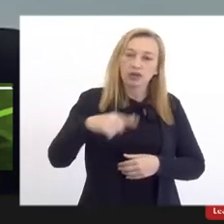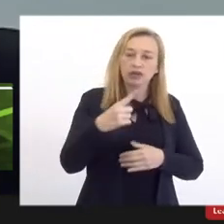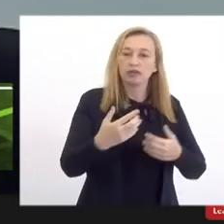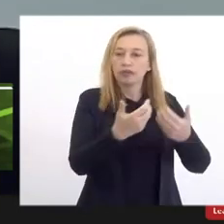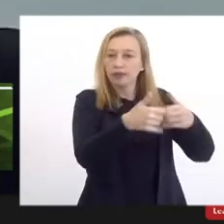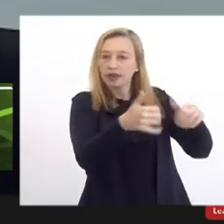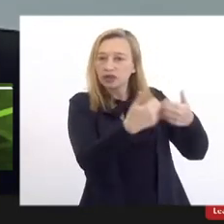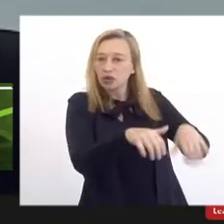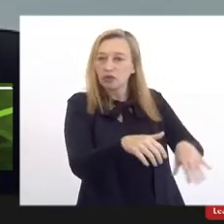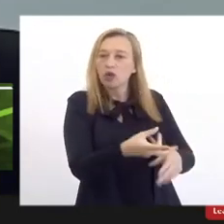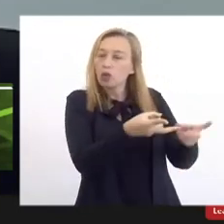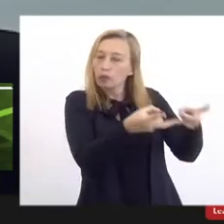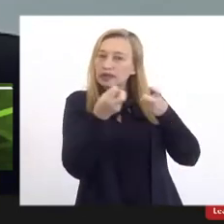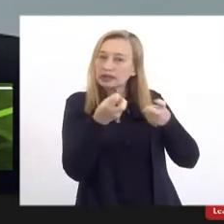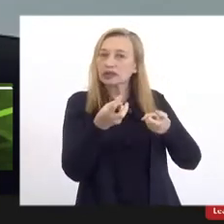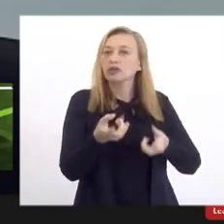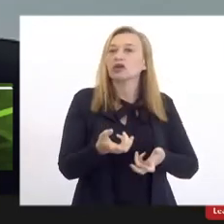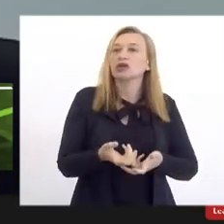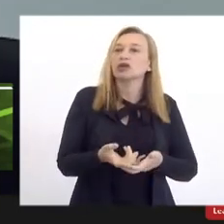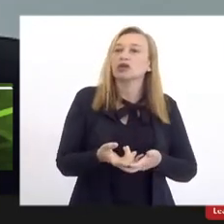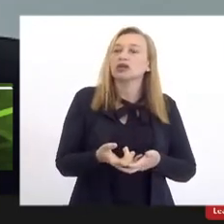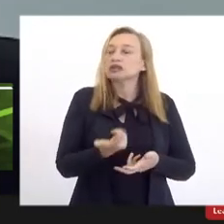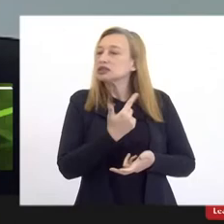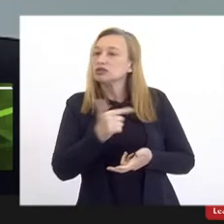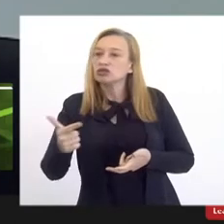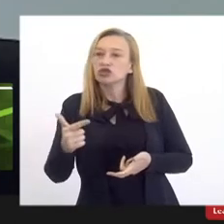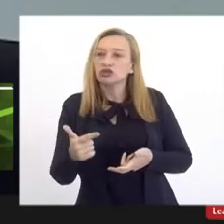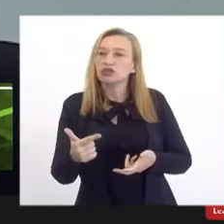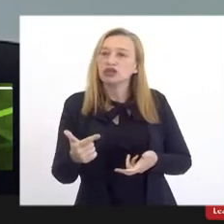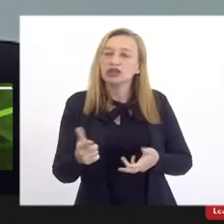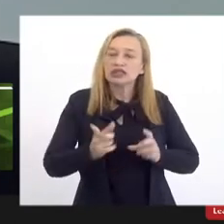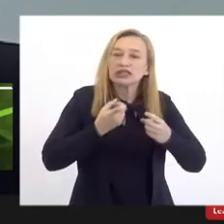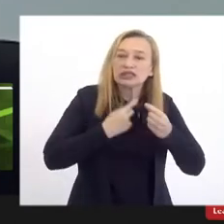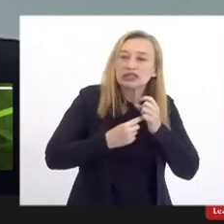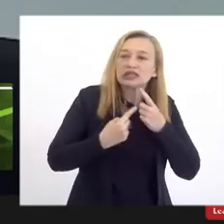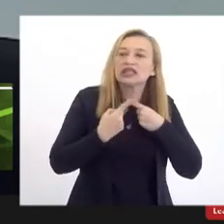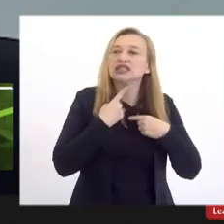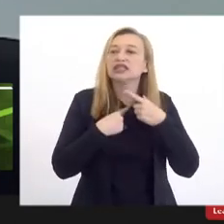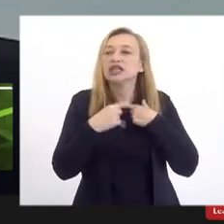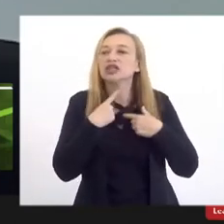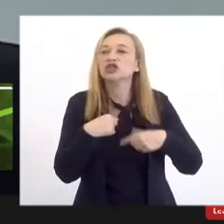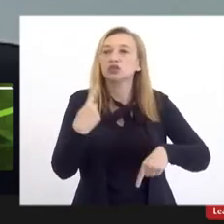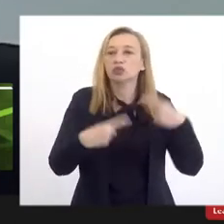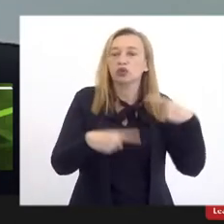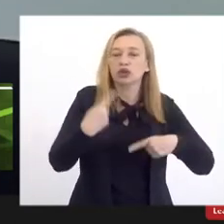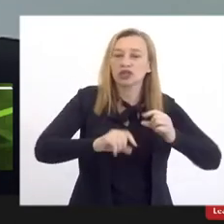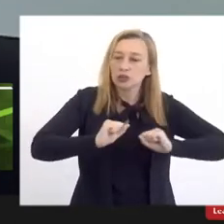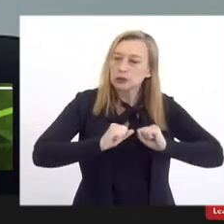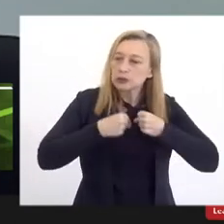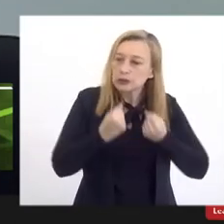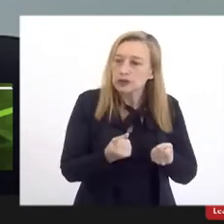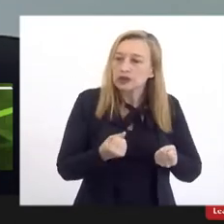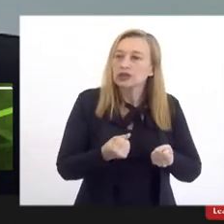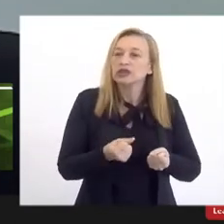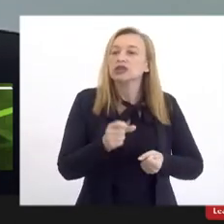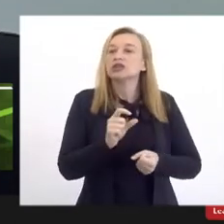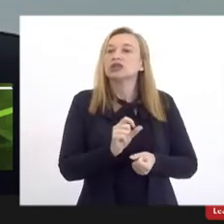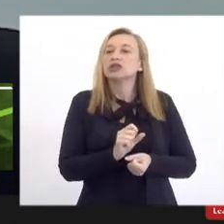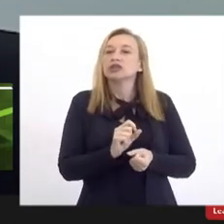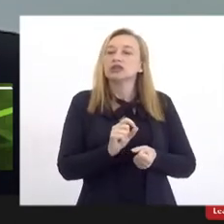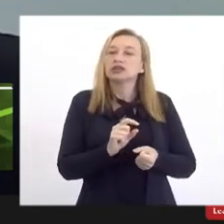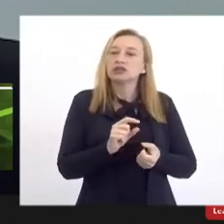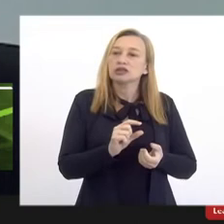eu percebo que se não houver essa vontade política, essa determinação, eleger prioridades,